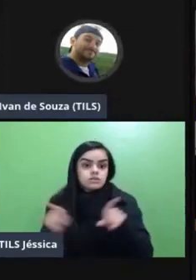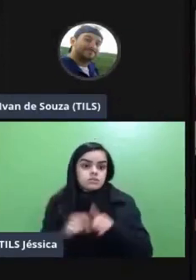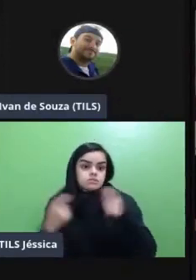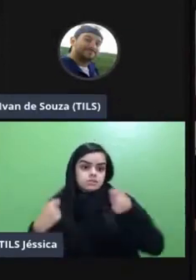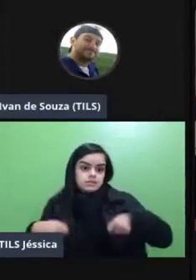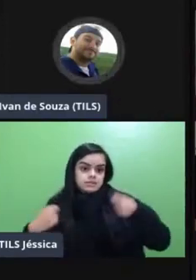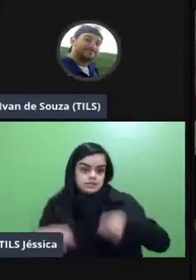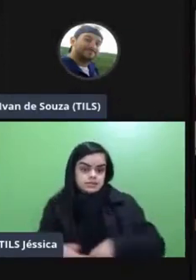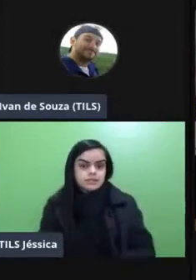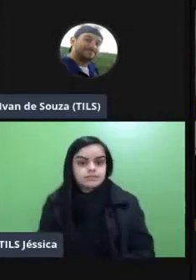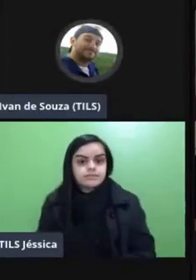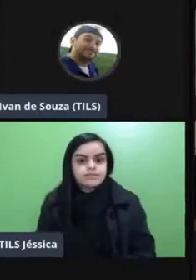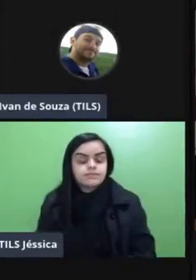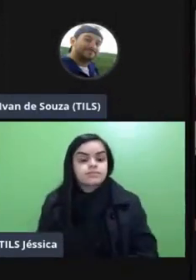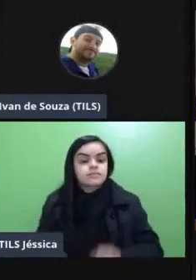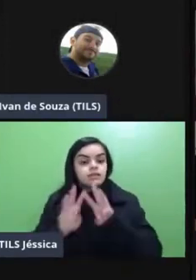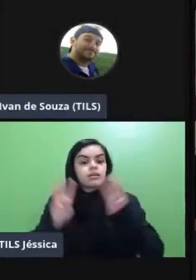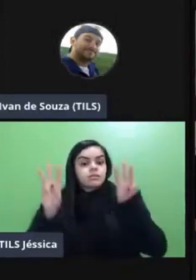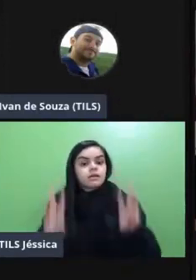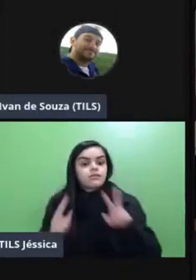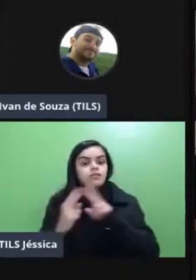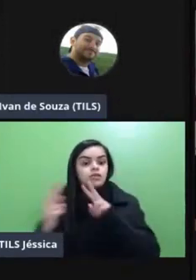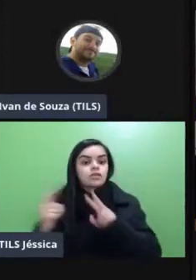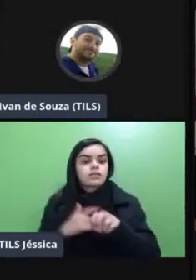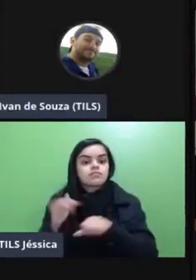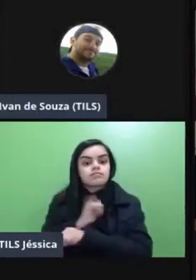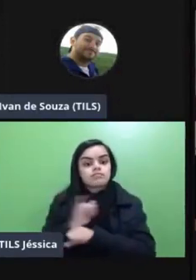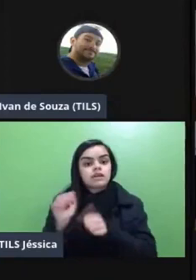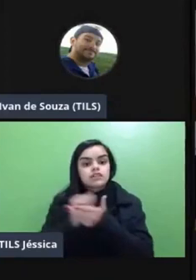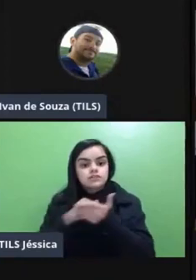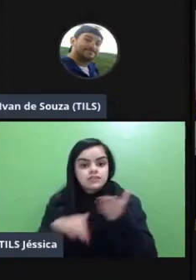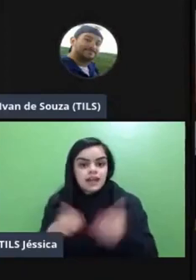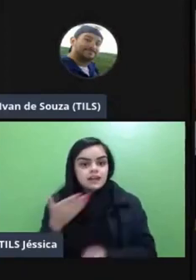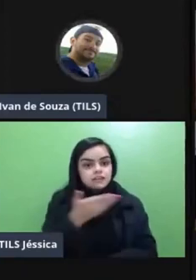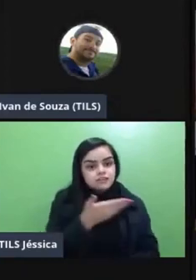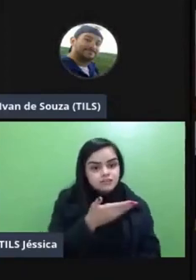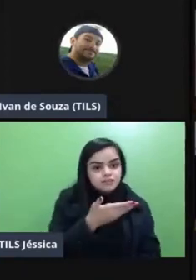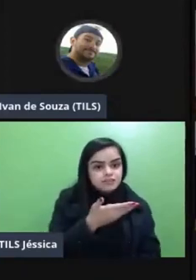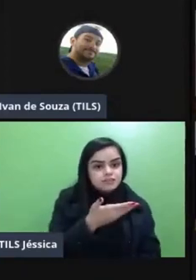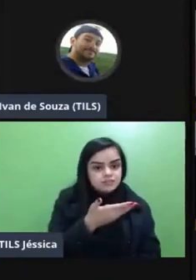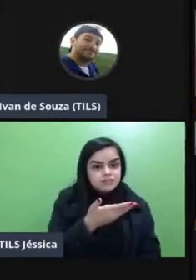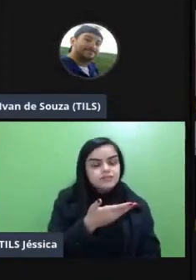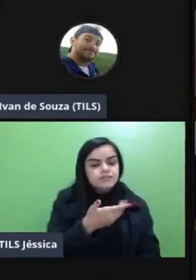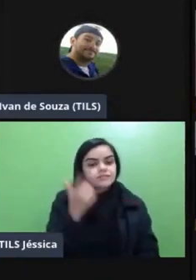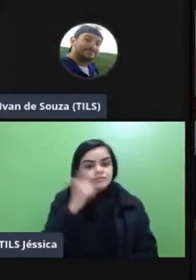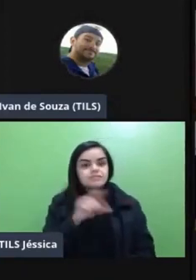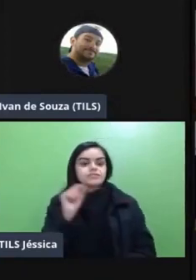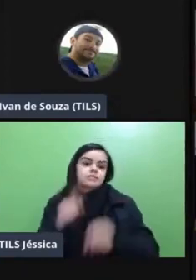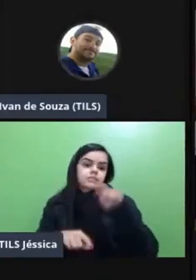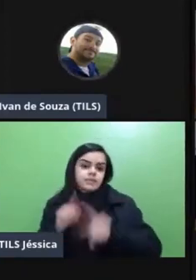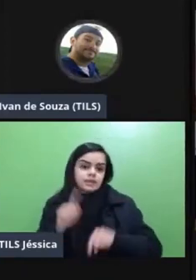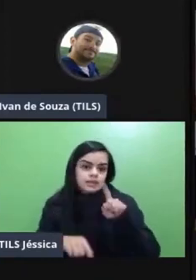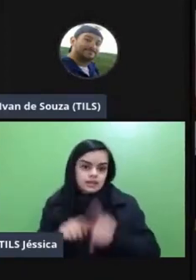veja não na UFR virtual nós temos ali os recursos de atividades né para inserção dos materiais